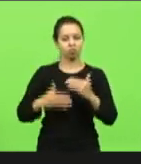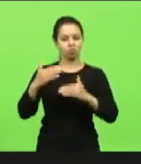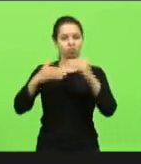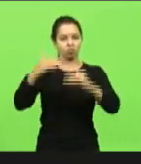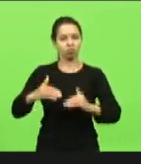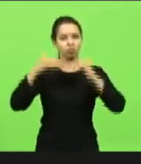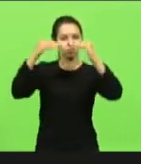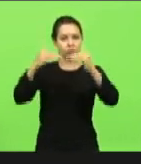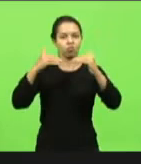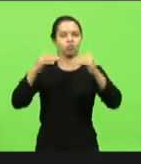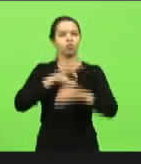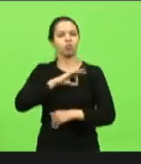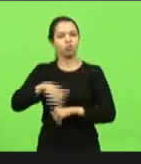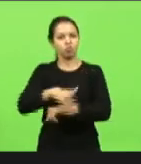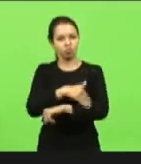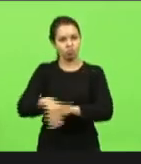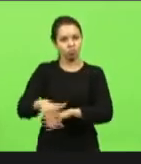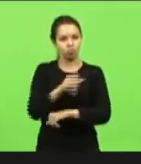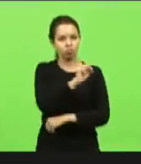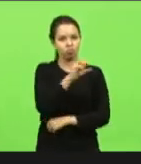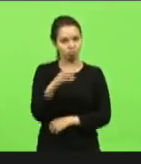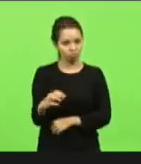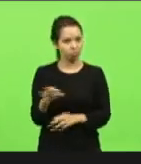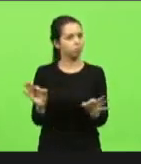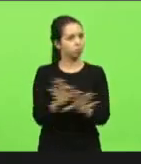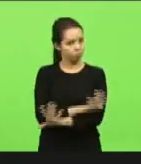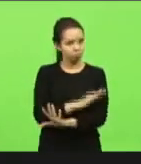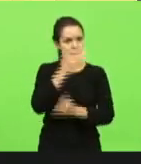Catarina seria isso senhor presidente muito obrigado